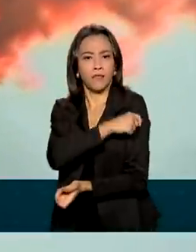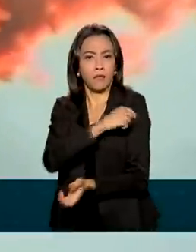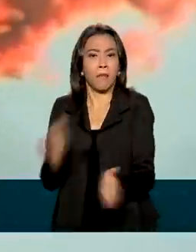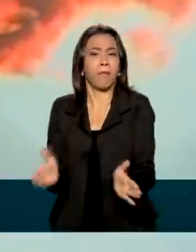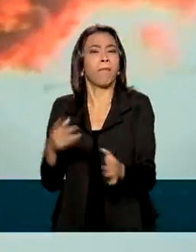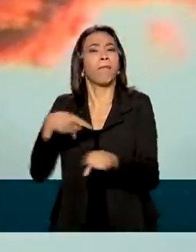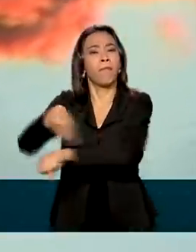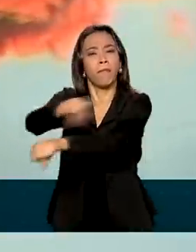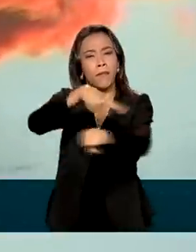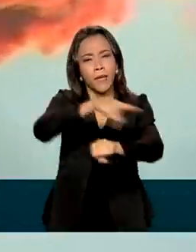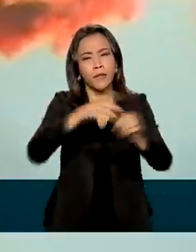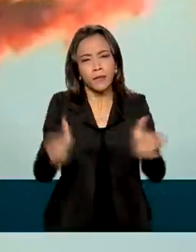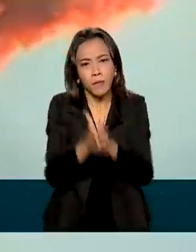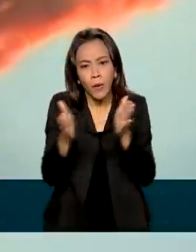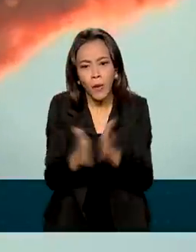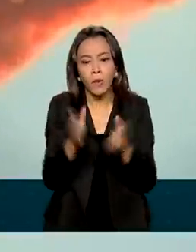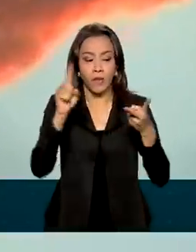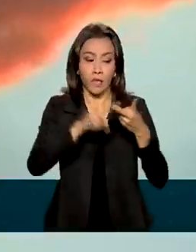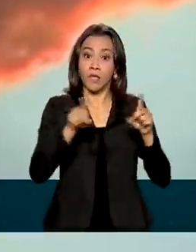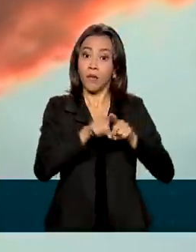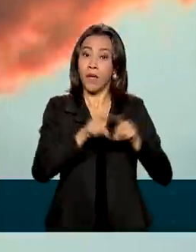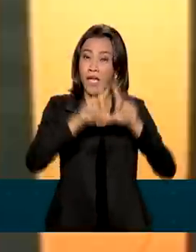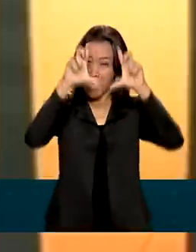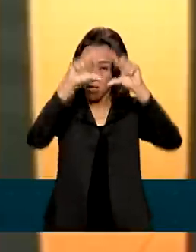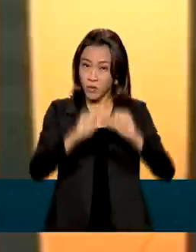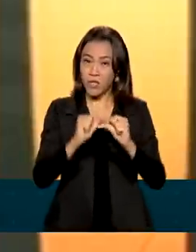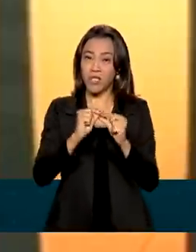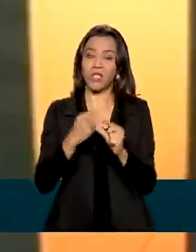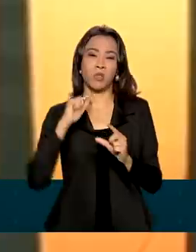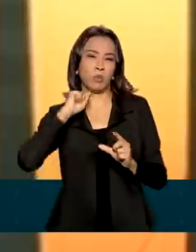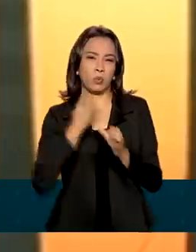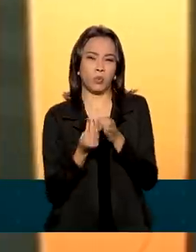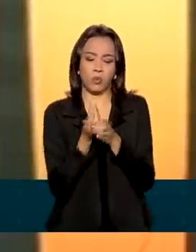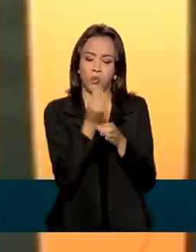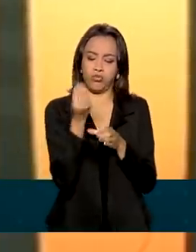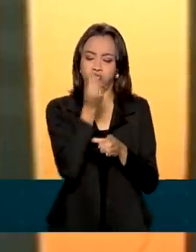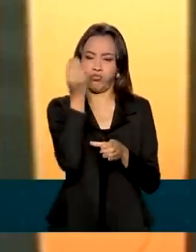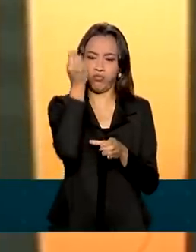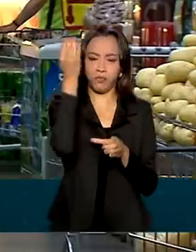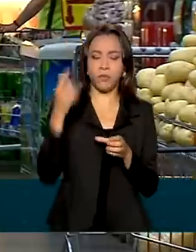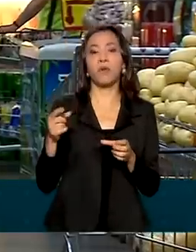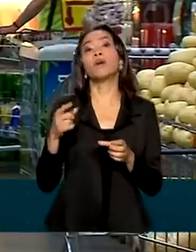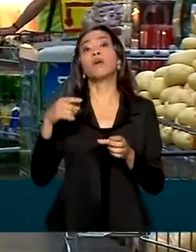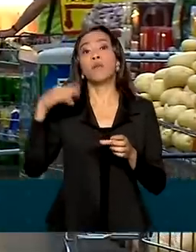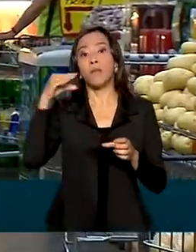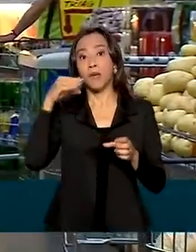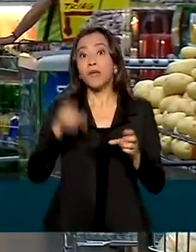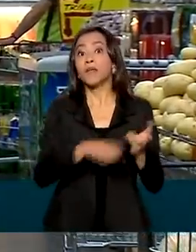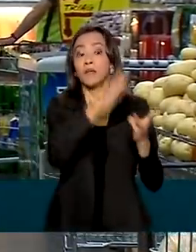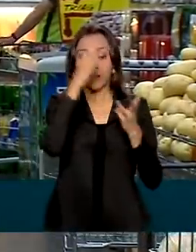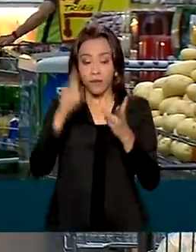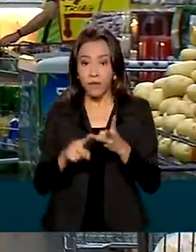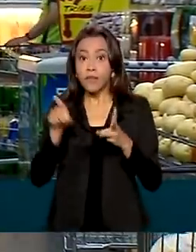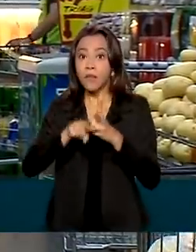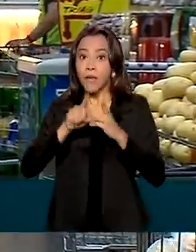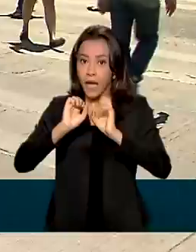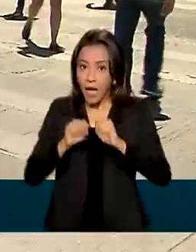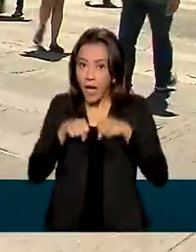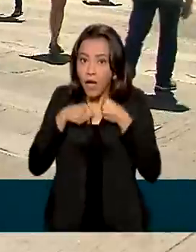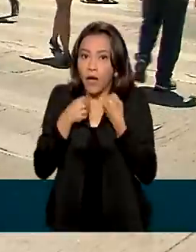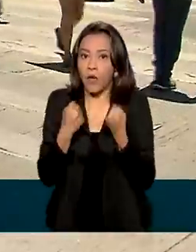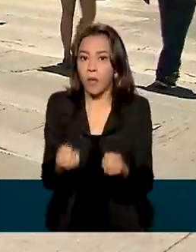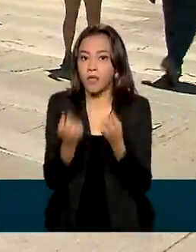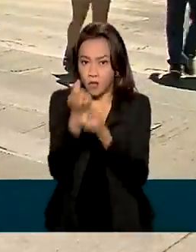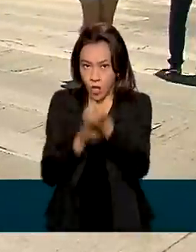ações climáticas para a redução da emissão de carbono e diminuição do aquecimento global e a recuperação da economia